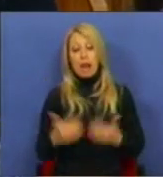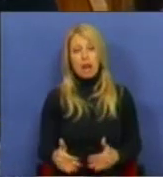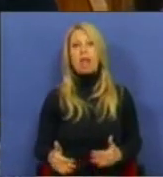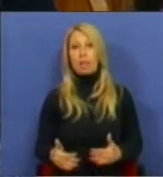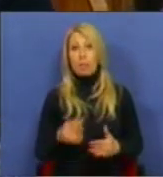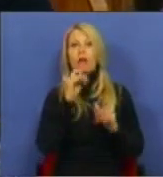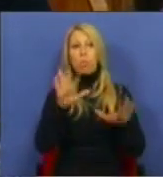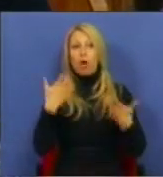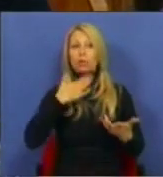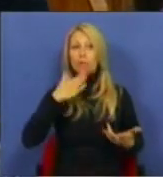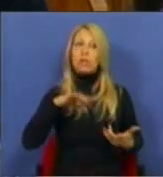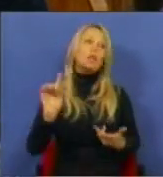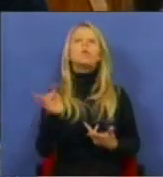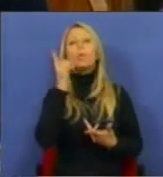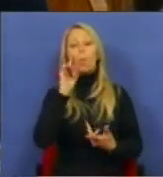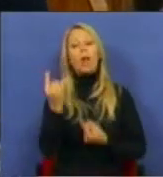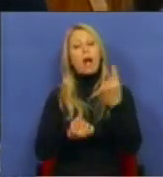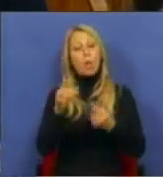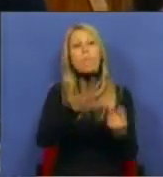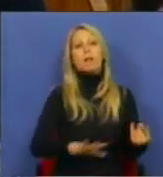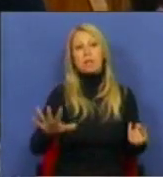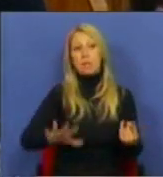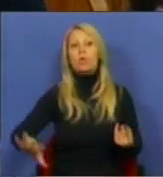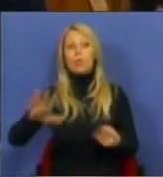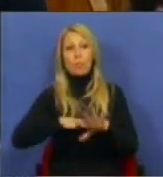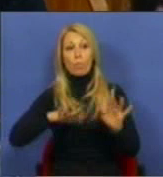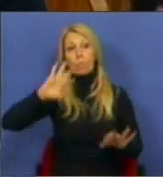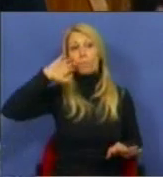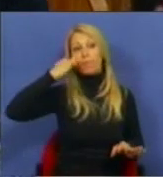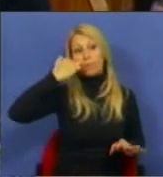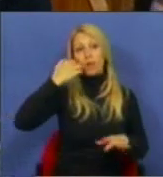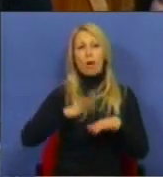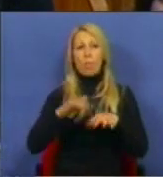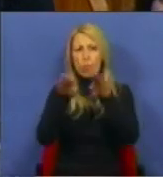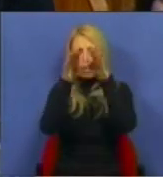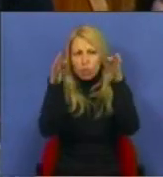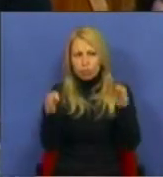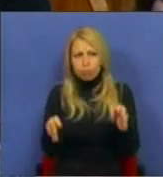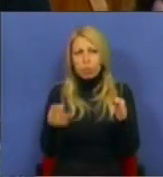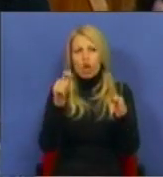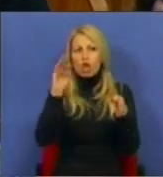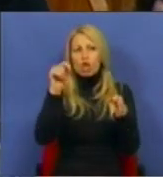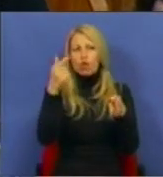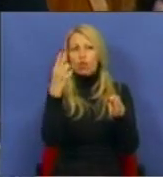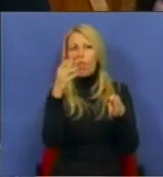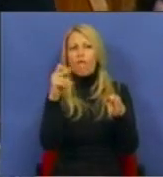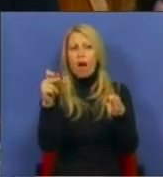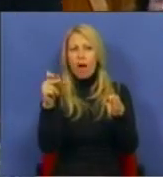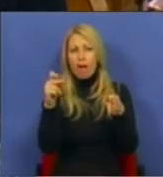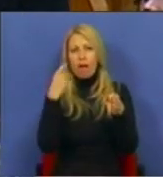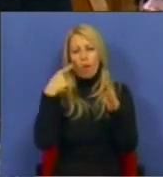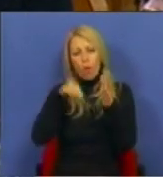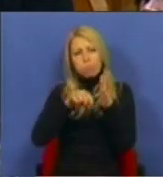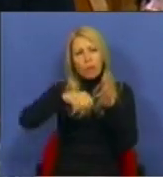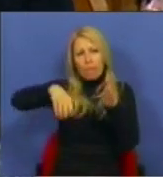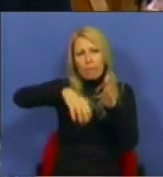claramente insuficiente para muitos casos em que os prejuízos por estufas arrancadas literalmente do chão ultrapassam